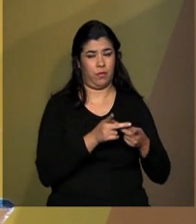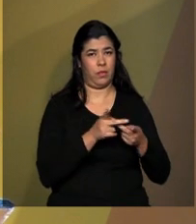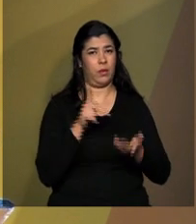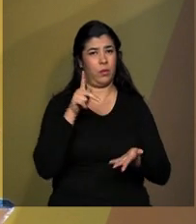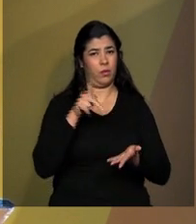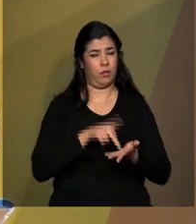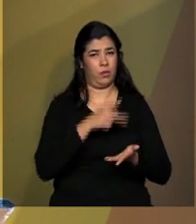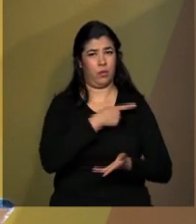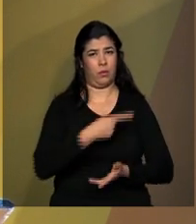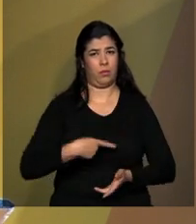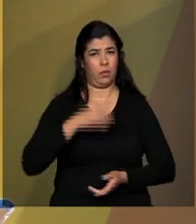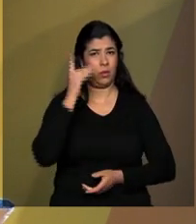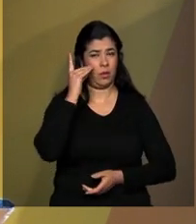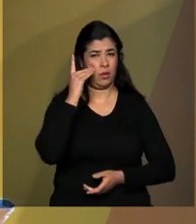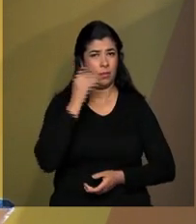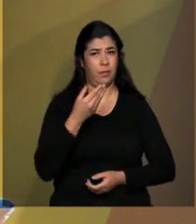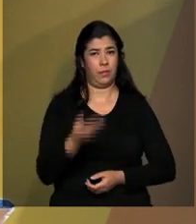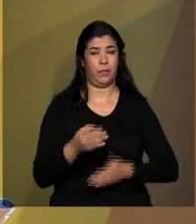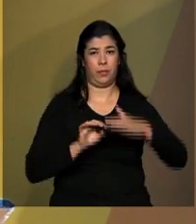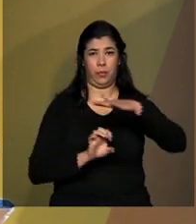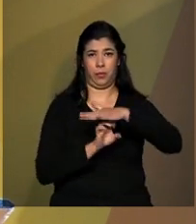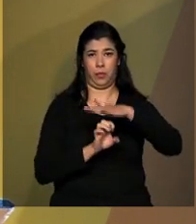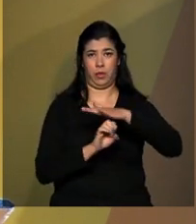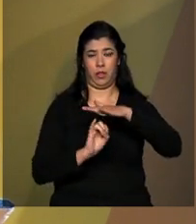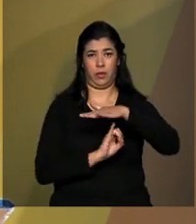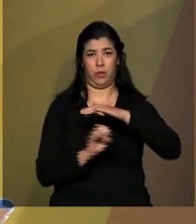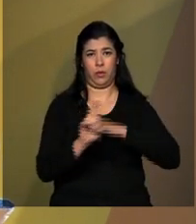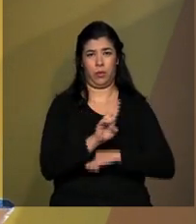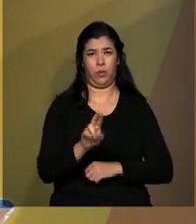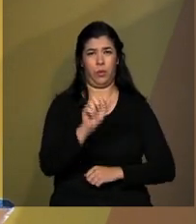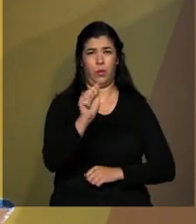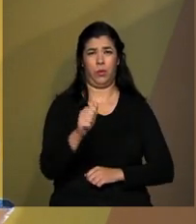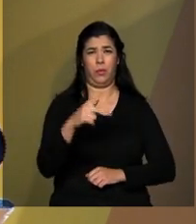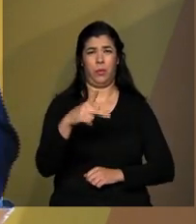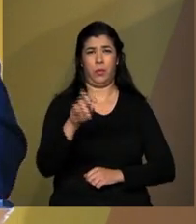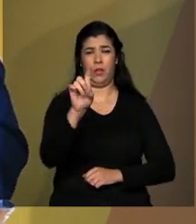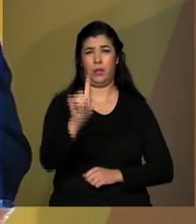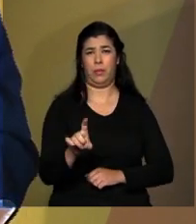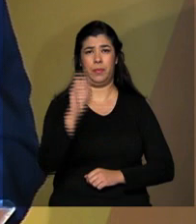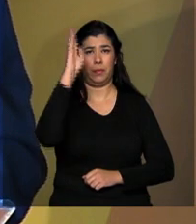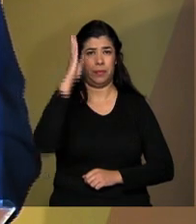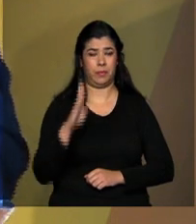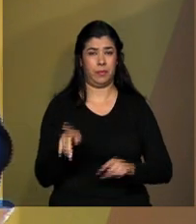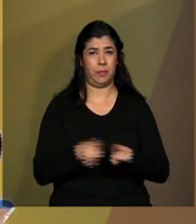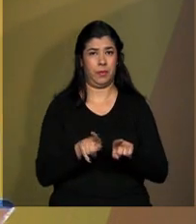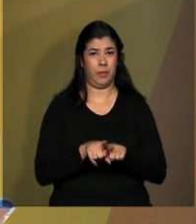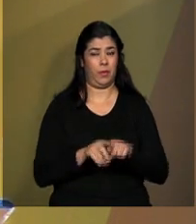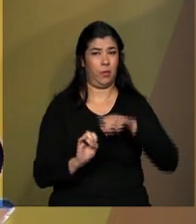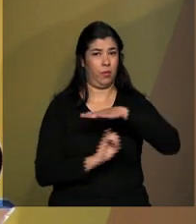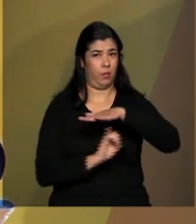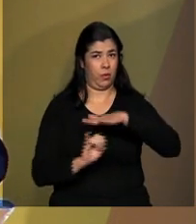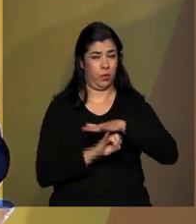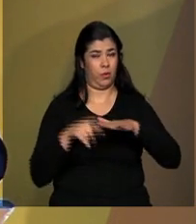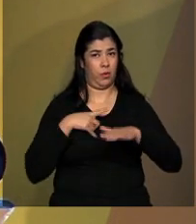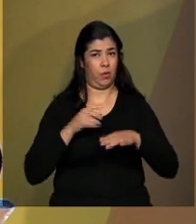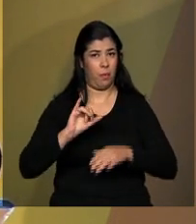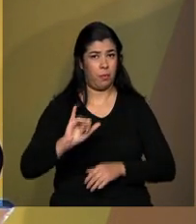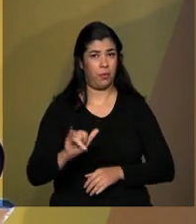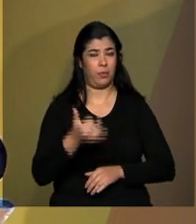Rousseff. Apex Brasil é uma entidade de promoção de comércio